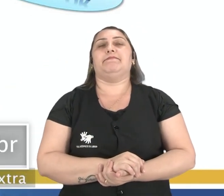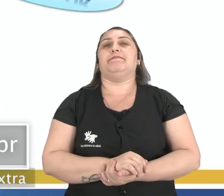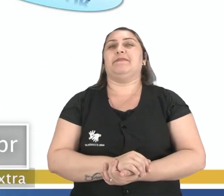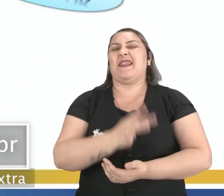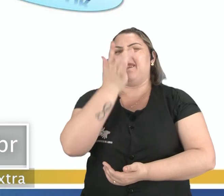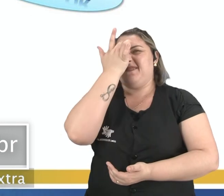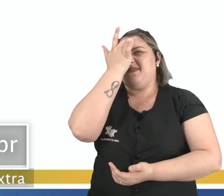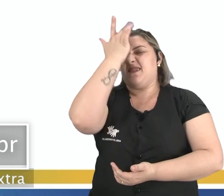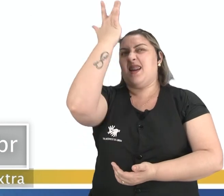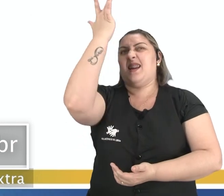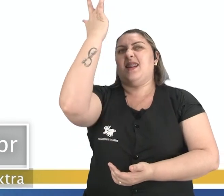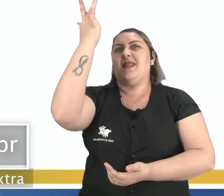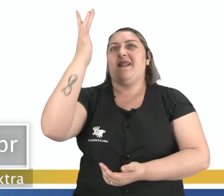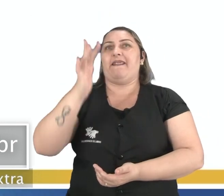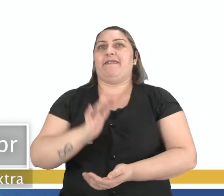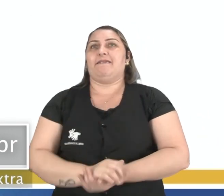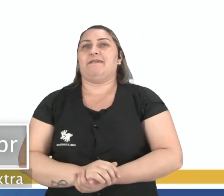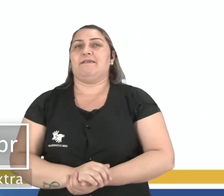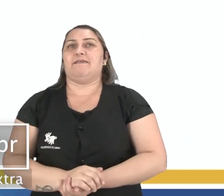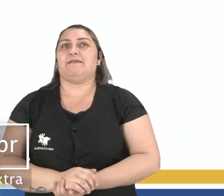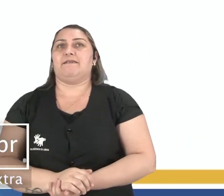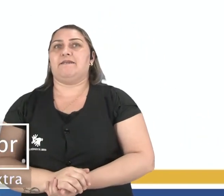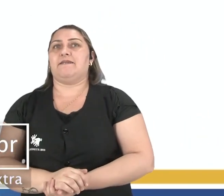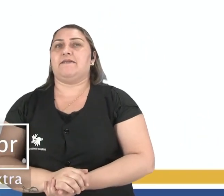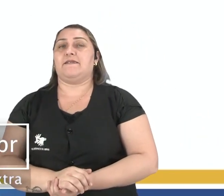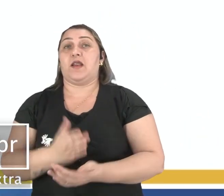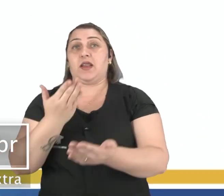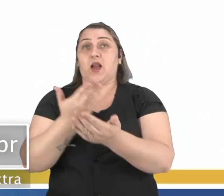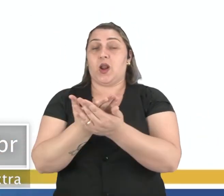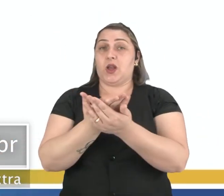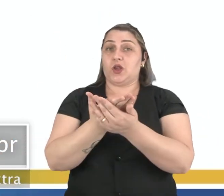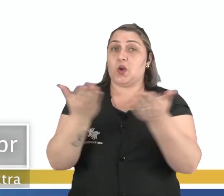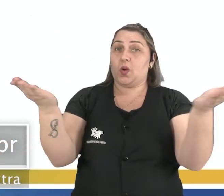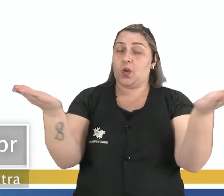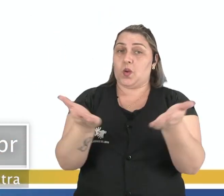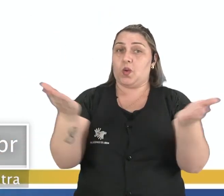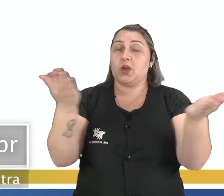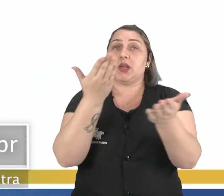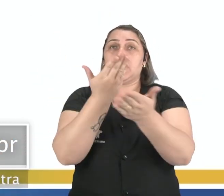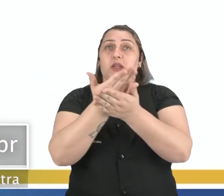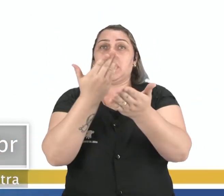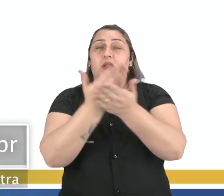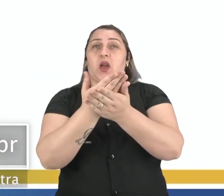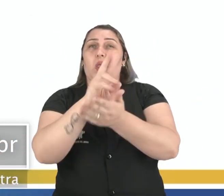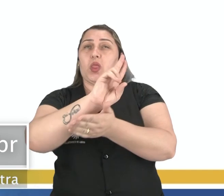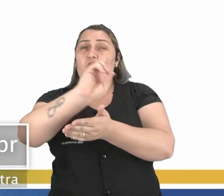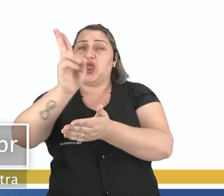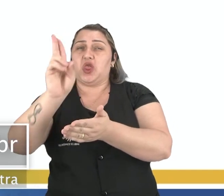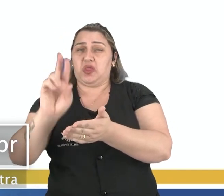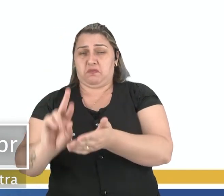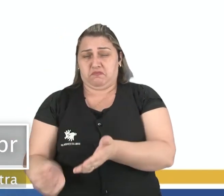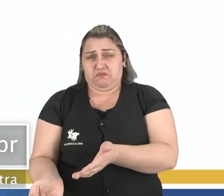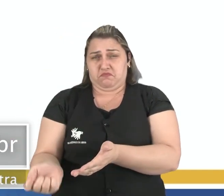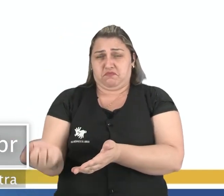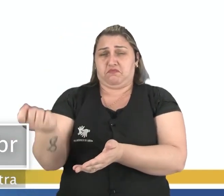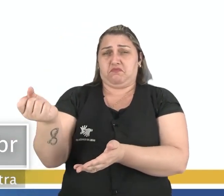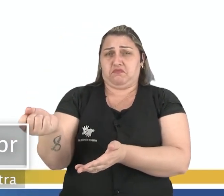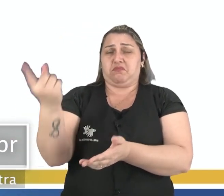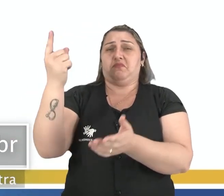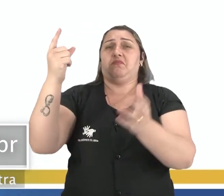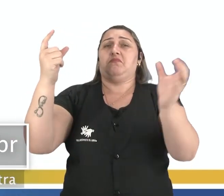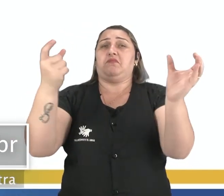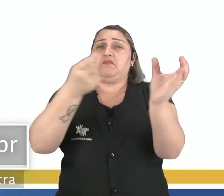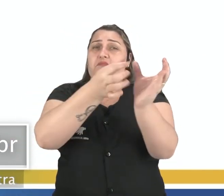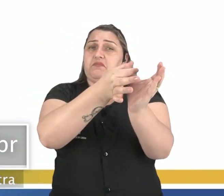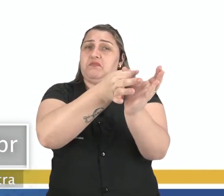Que fácil. Olha aí, gente. Então, essa foi a nossa aula de hoje. Estudamos esse nome estranho, né? Coordinating Conjunctions. Mas